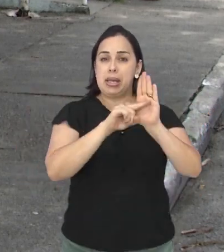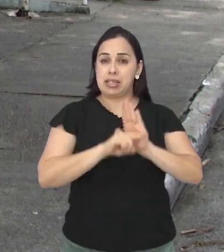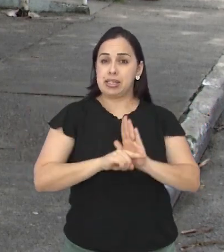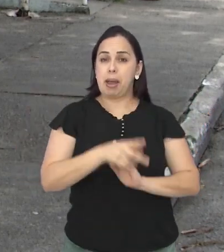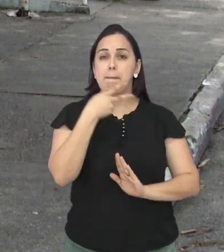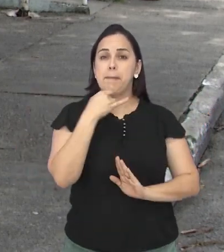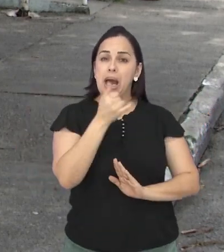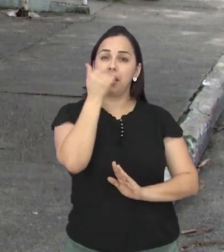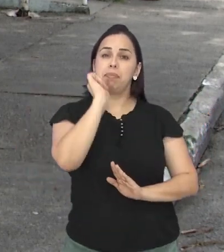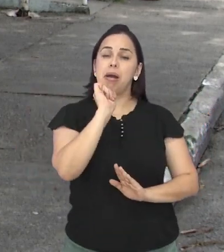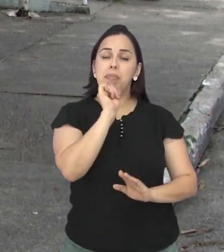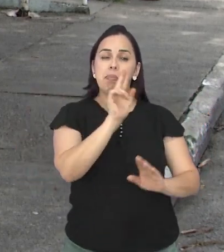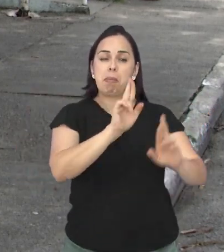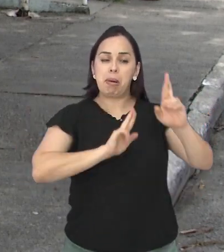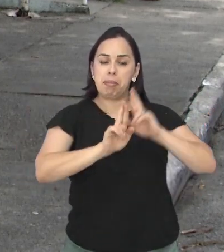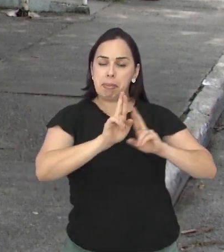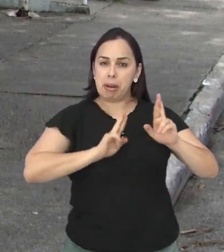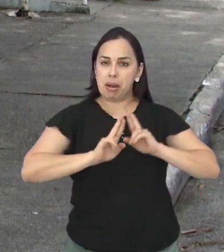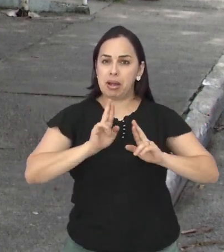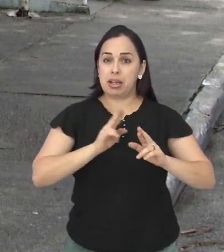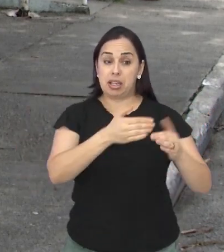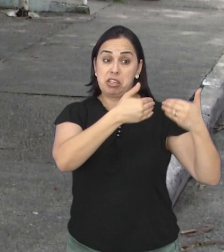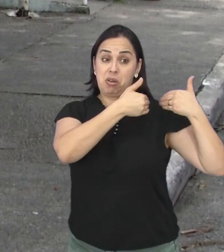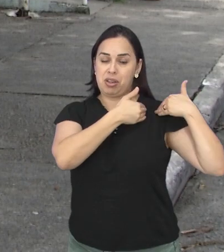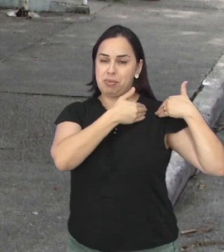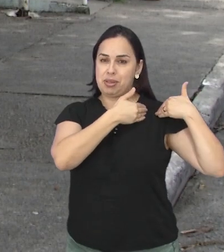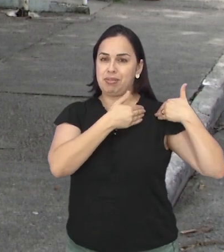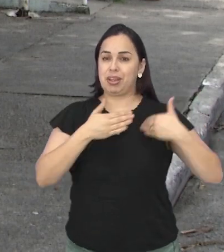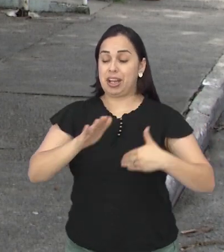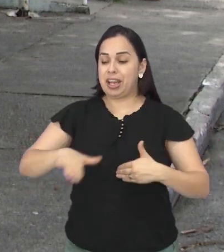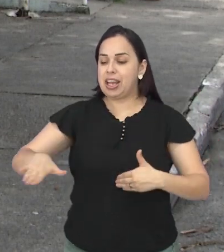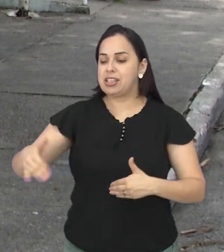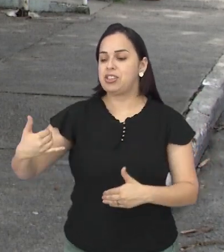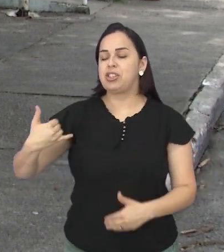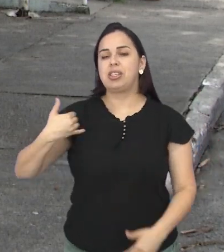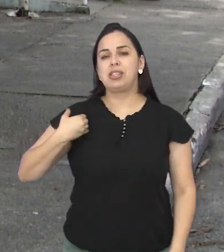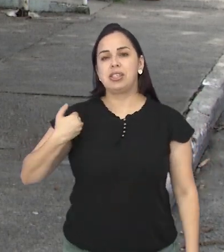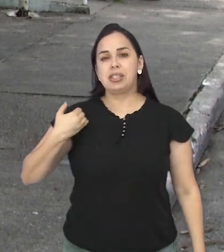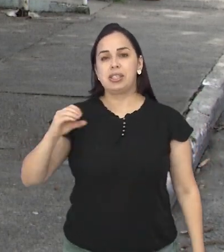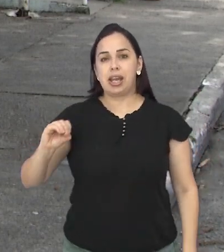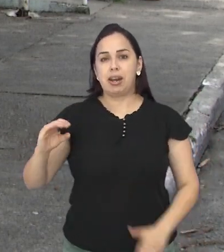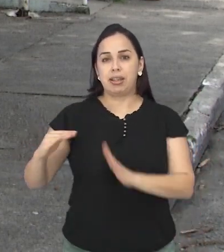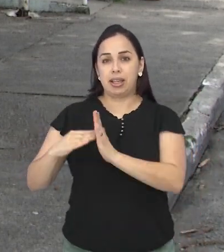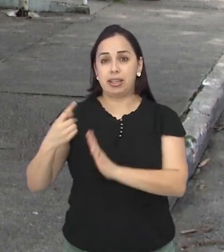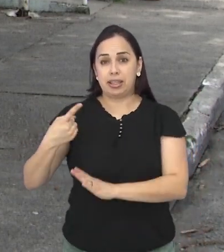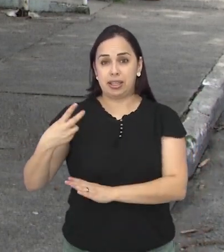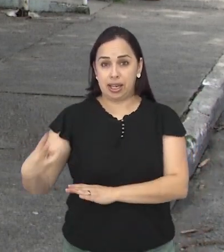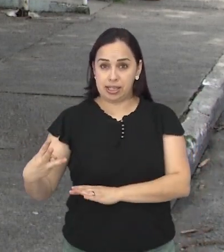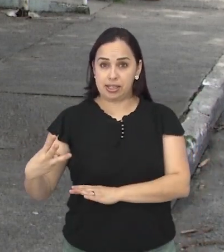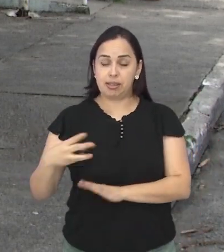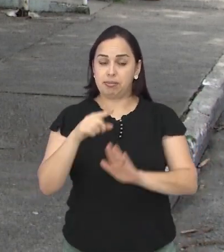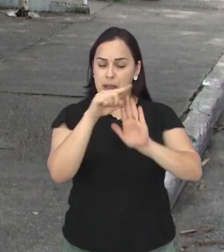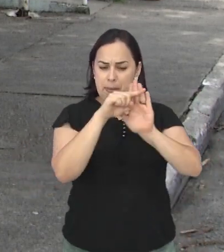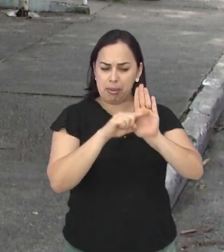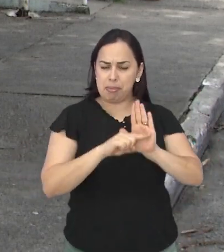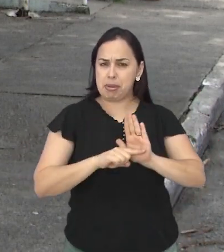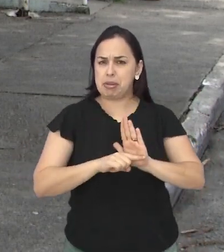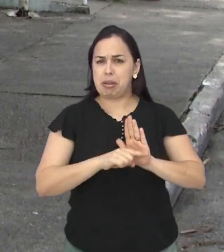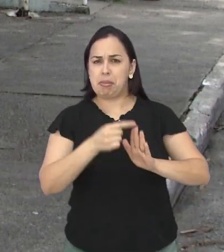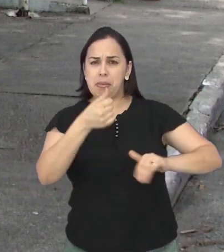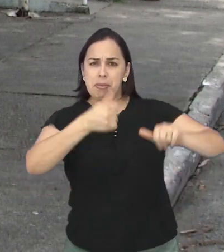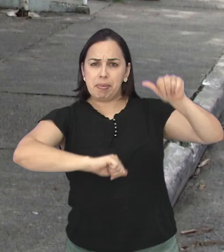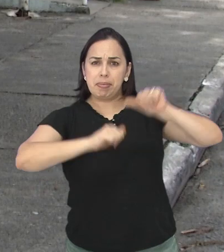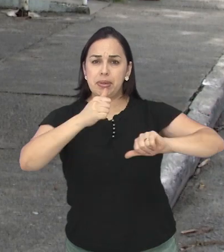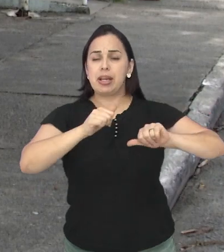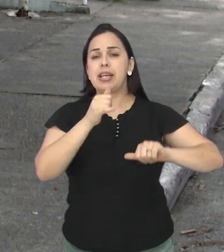pais e responsáveis por crianças menores de 13 anos que tiveram de utilizar alguma unidade básica de saúde No questionário